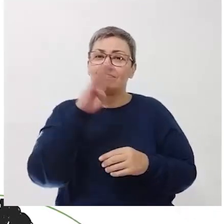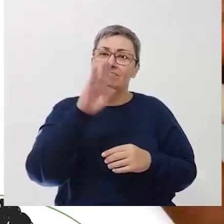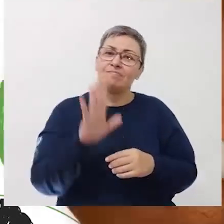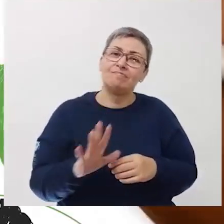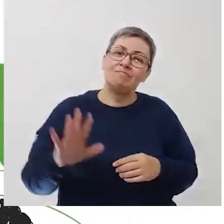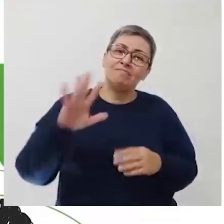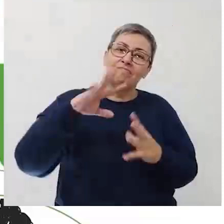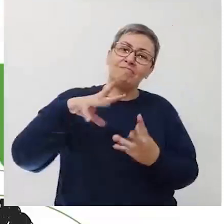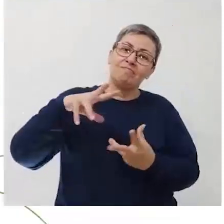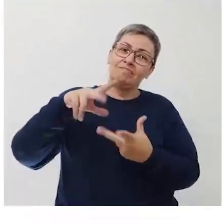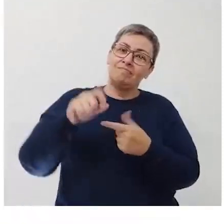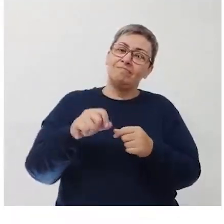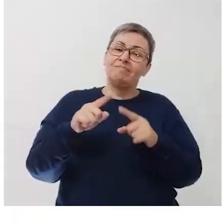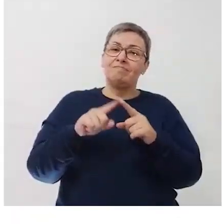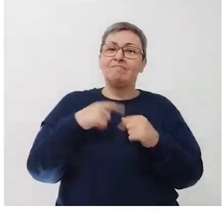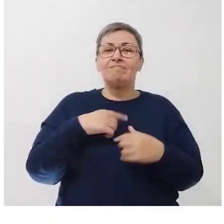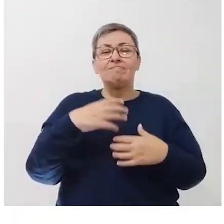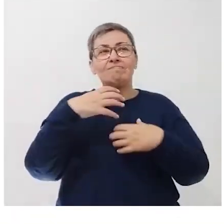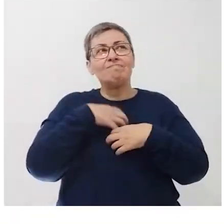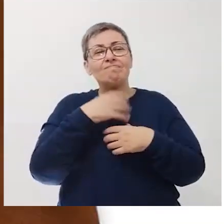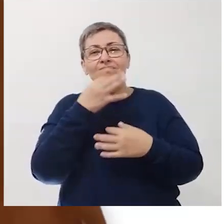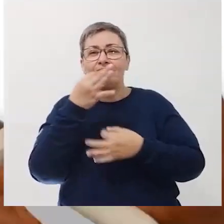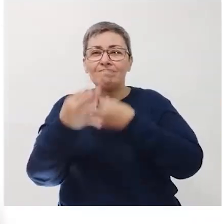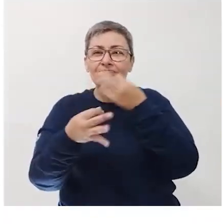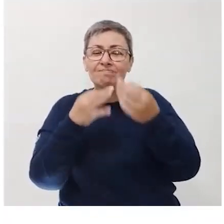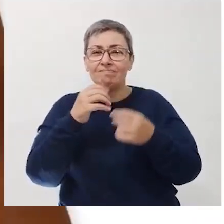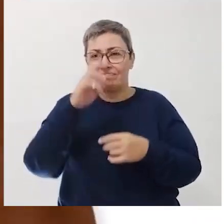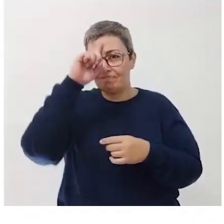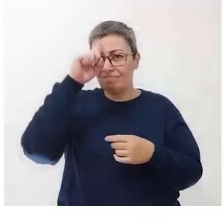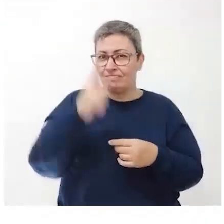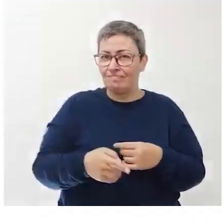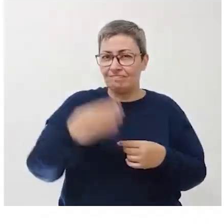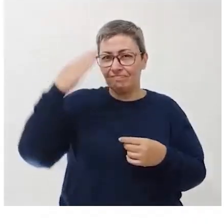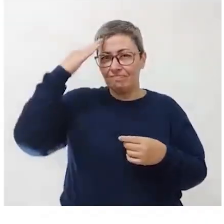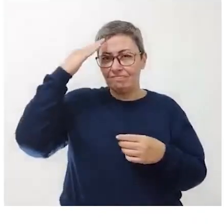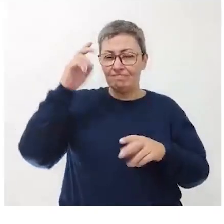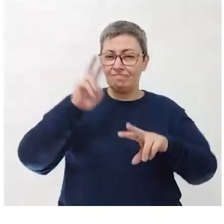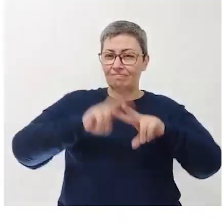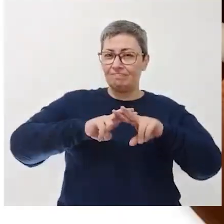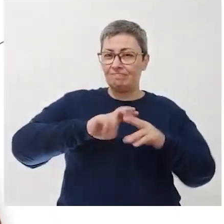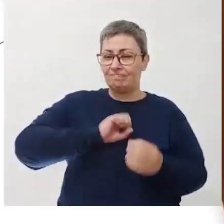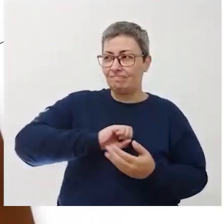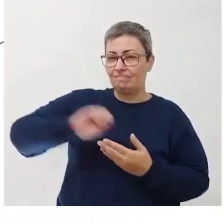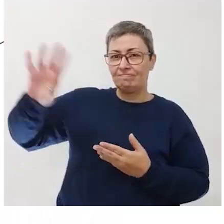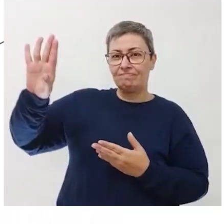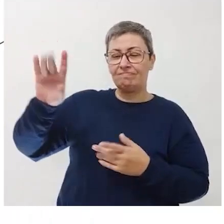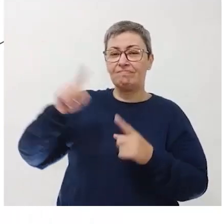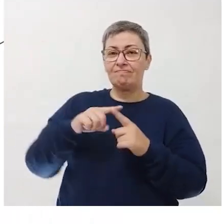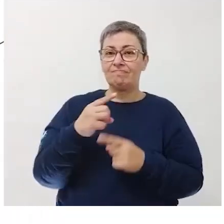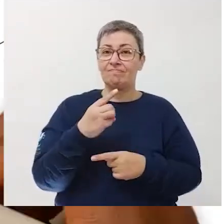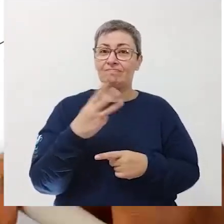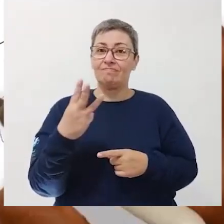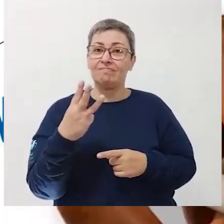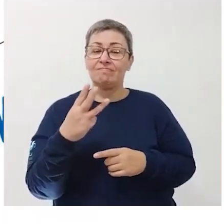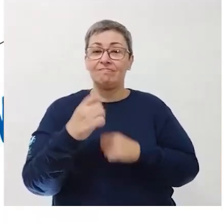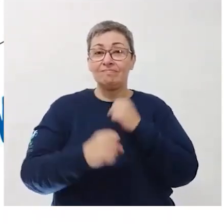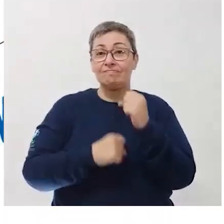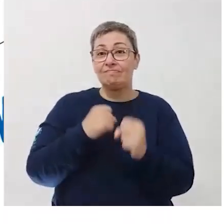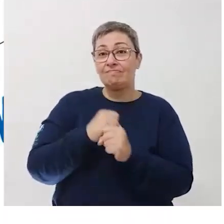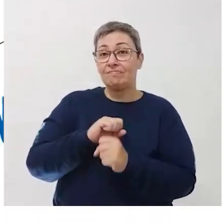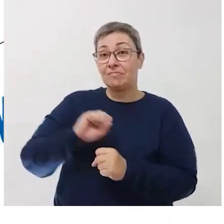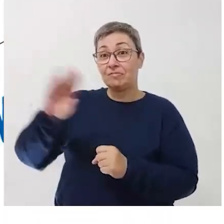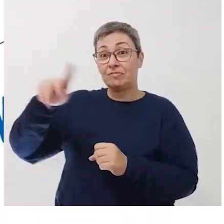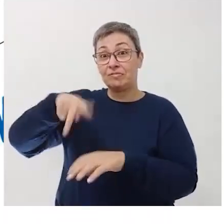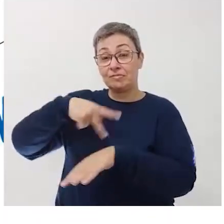conhecido no Brasil e no mundo. Por seu espírito crítico, na ditadura ele foi preso e exilado. Durante os 13 anos de